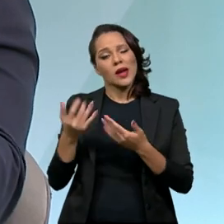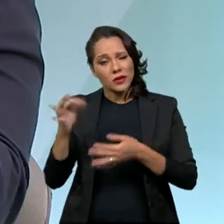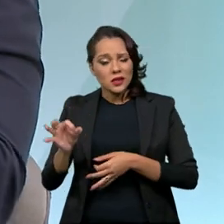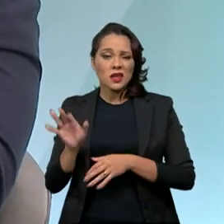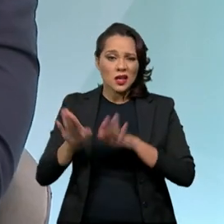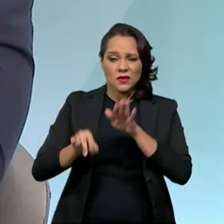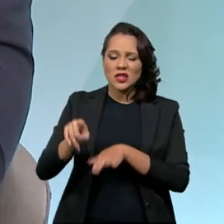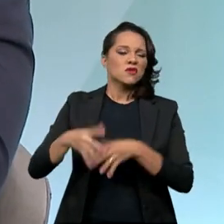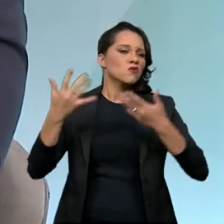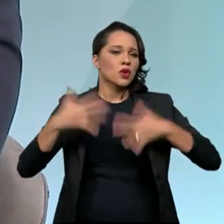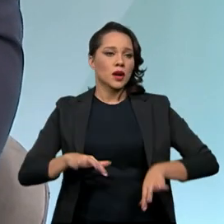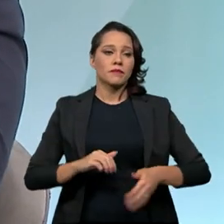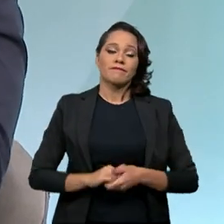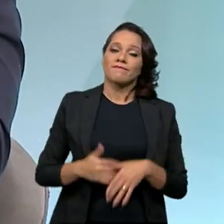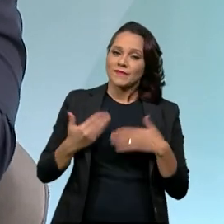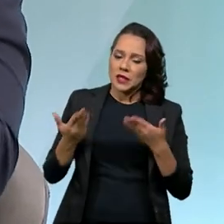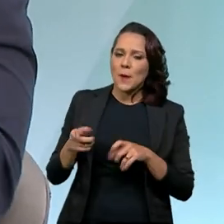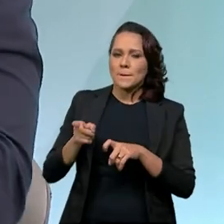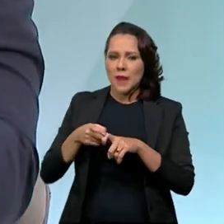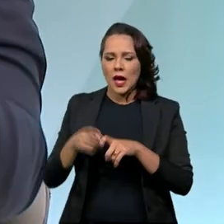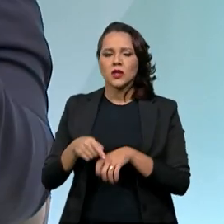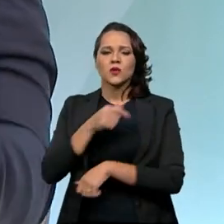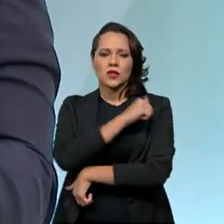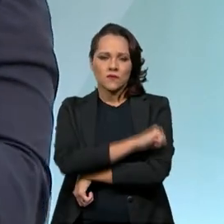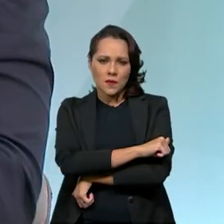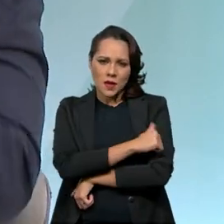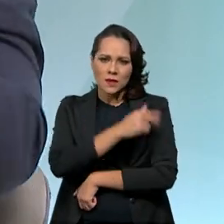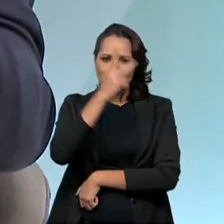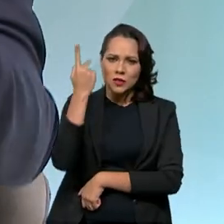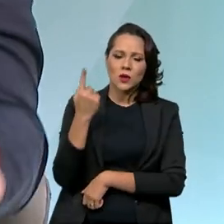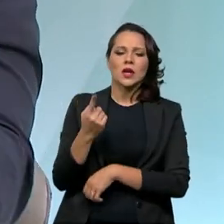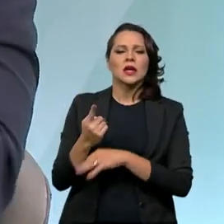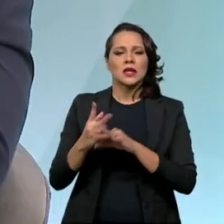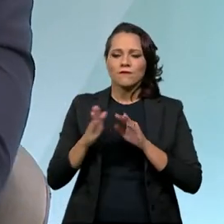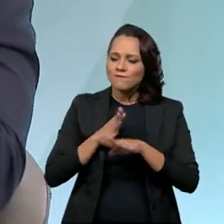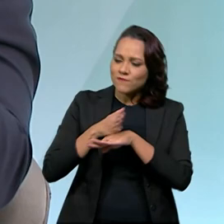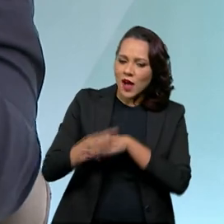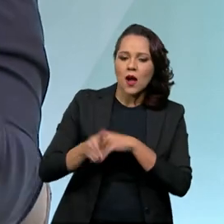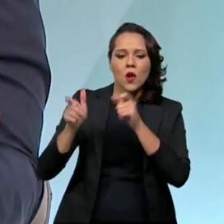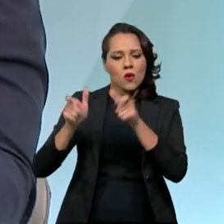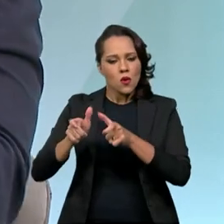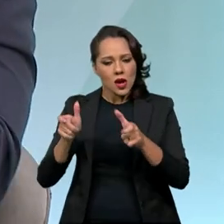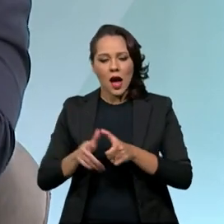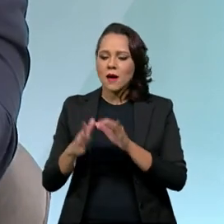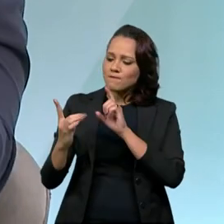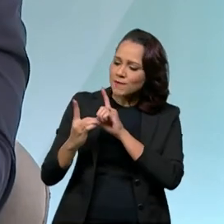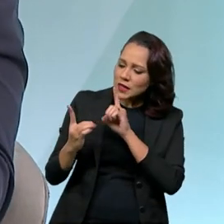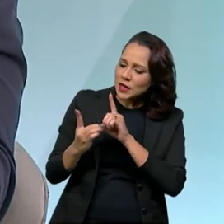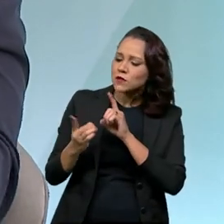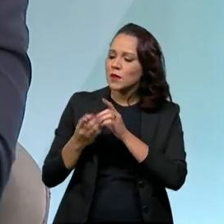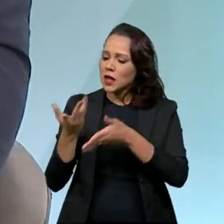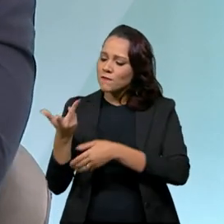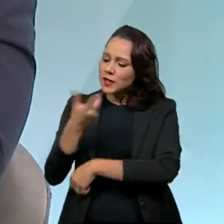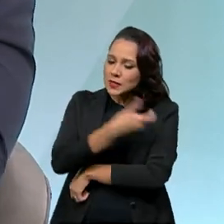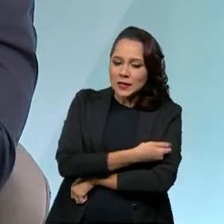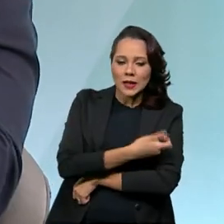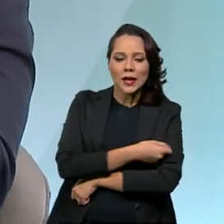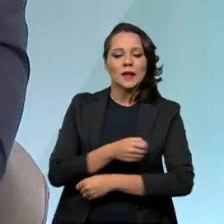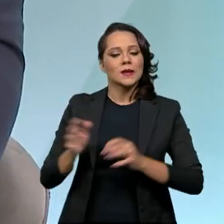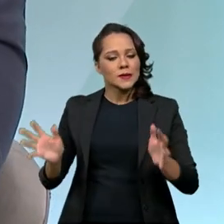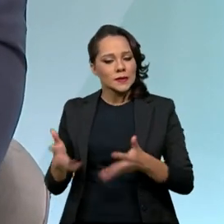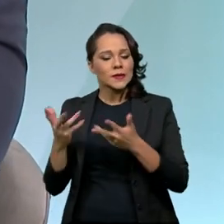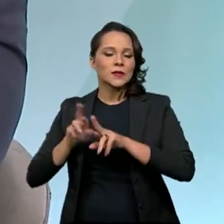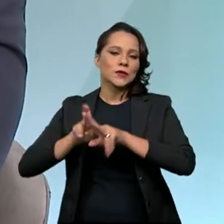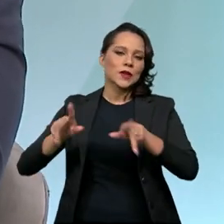ideal, mas, muitas vezes, eles não vão. Então, médicos, enfermeiros, agentes com saúde, vão aonde eles estão para cuidar, para vacinar e